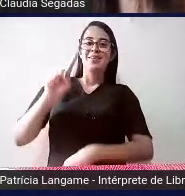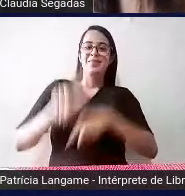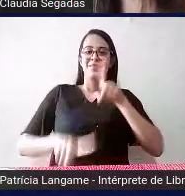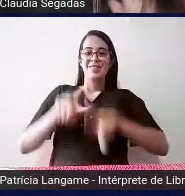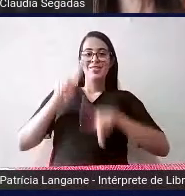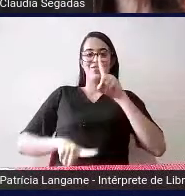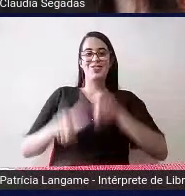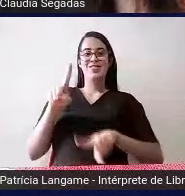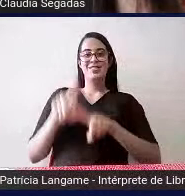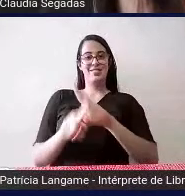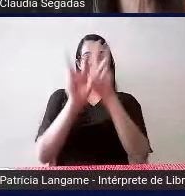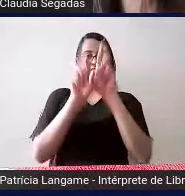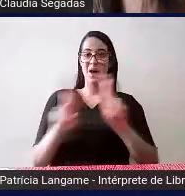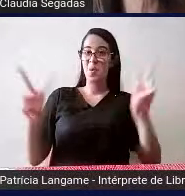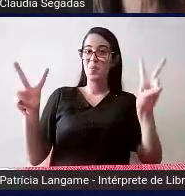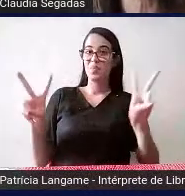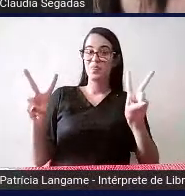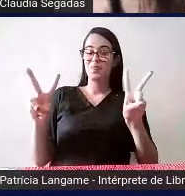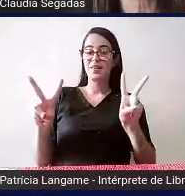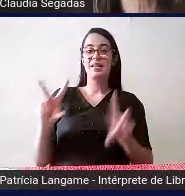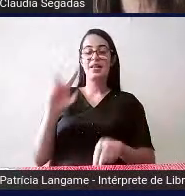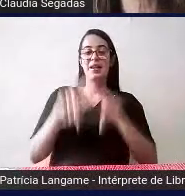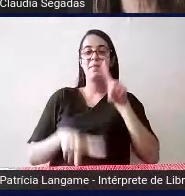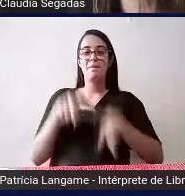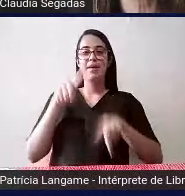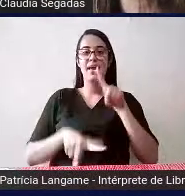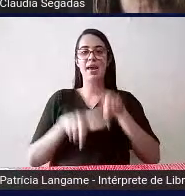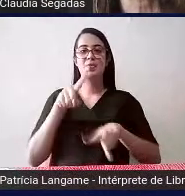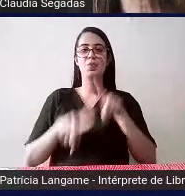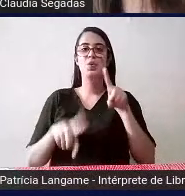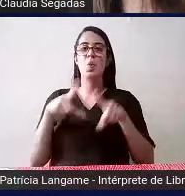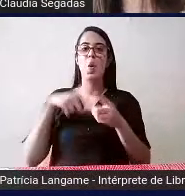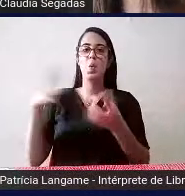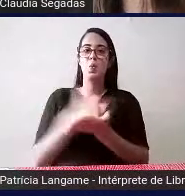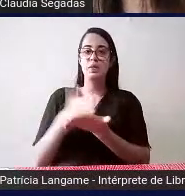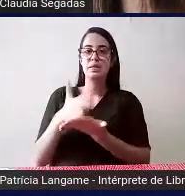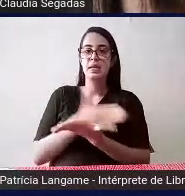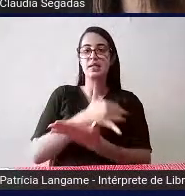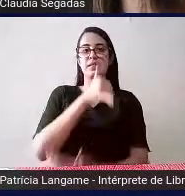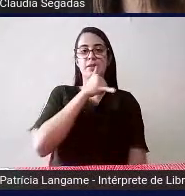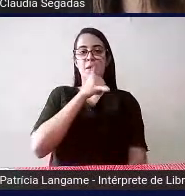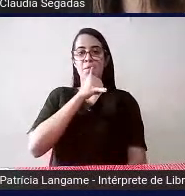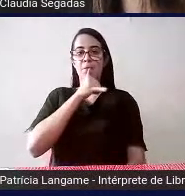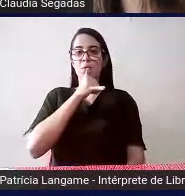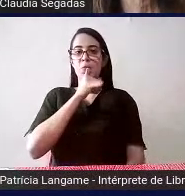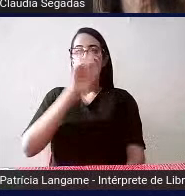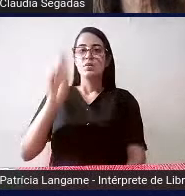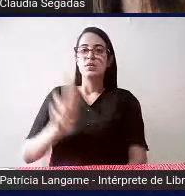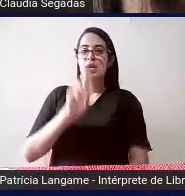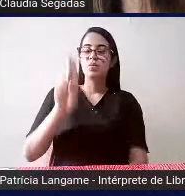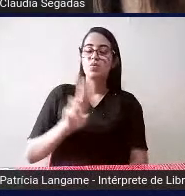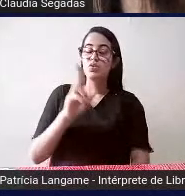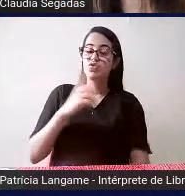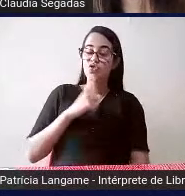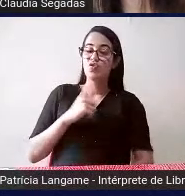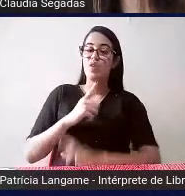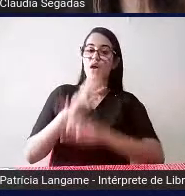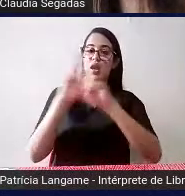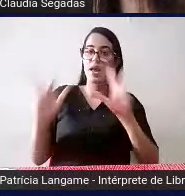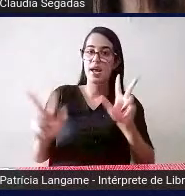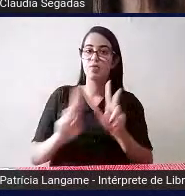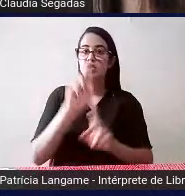entre os elementos então vocês viram que eu dei alguns exemplos usando texturas diferentes usando